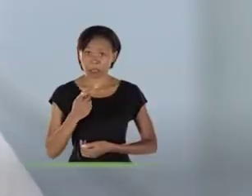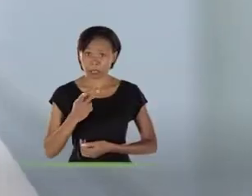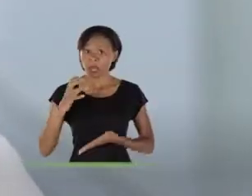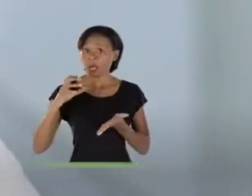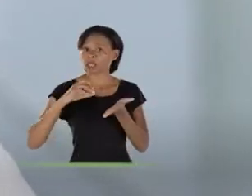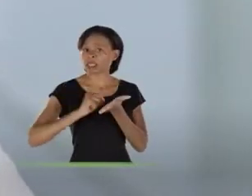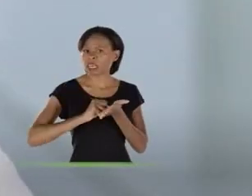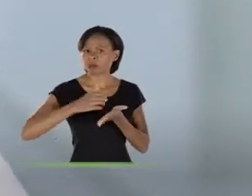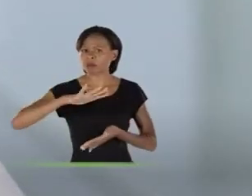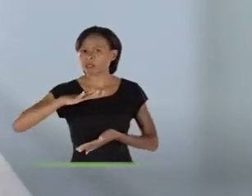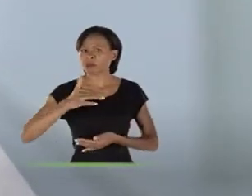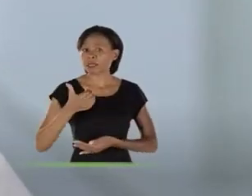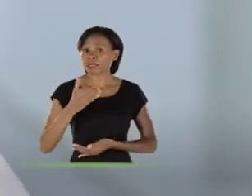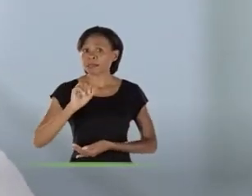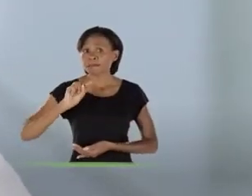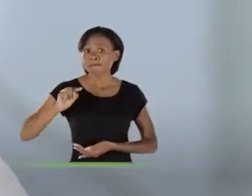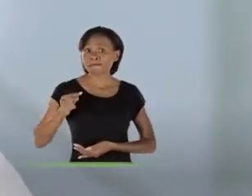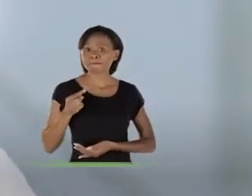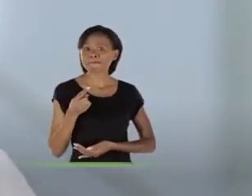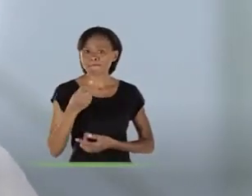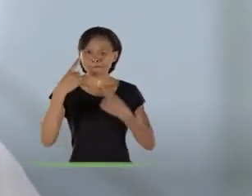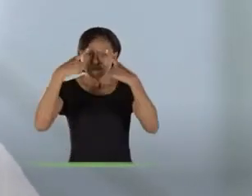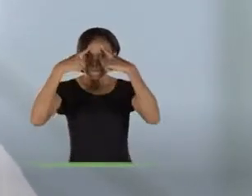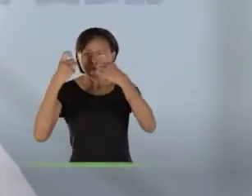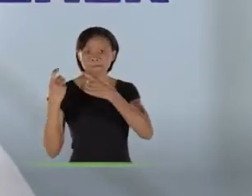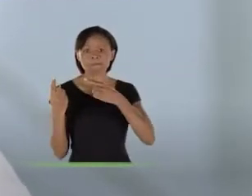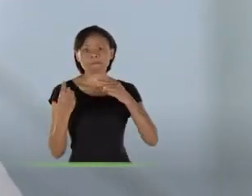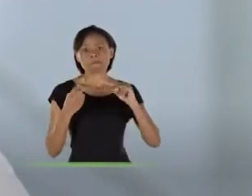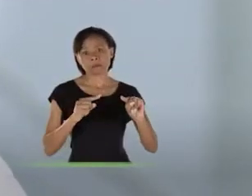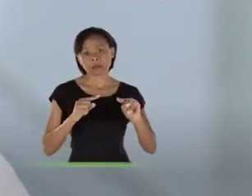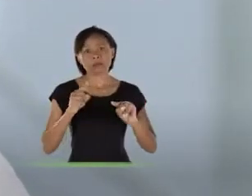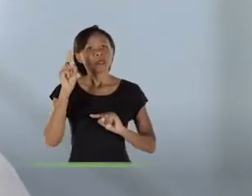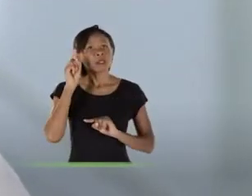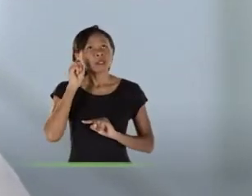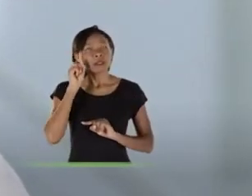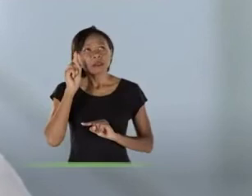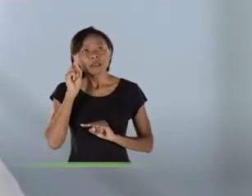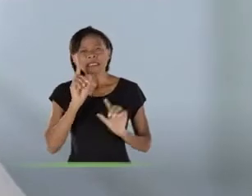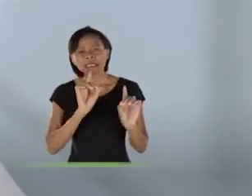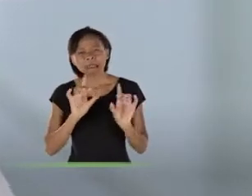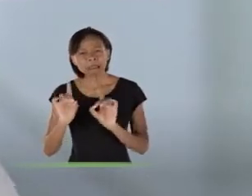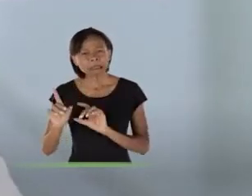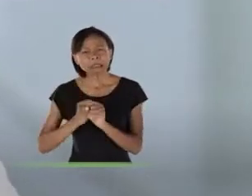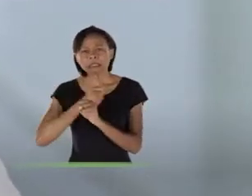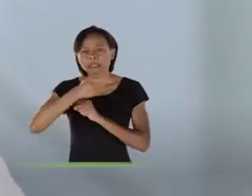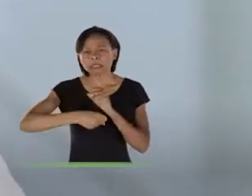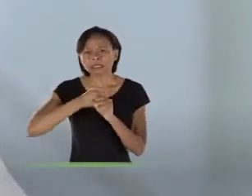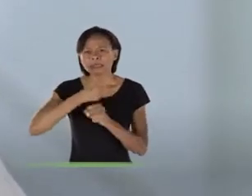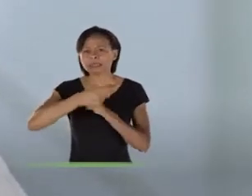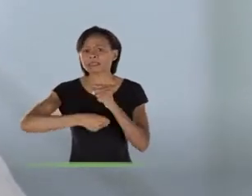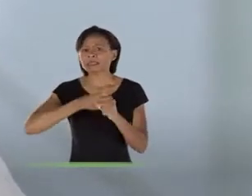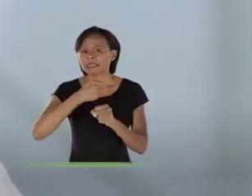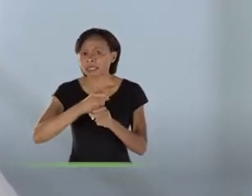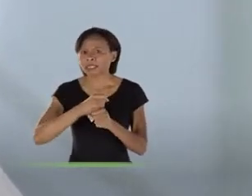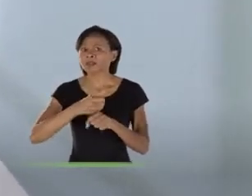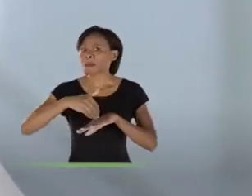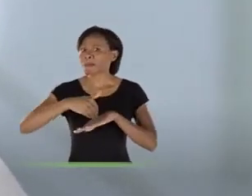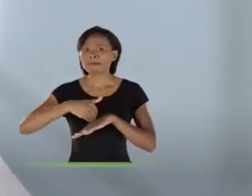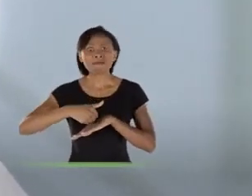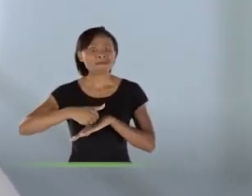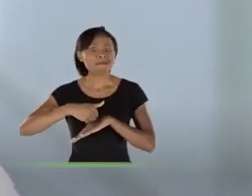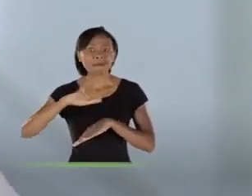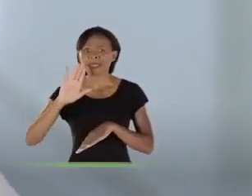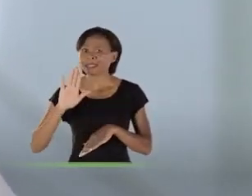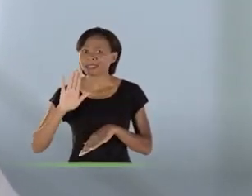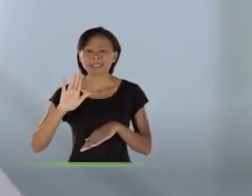Em BH são registrados, em média, 10 mil casos de violência contra a mulher todo ano. Olha, gente, isso é mais